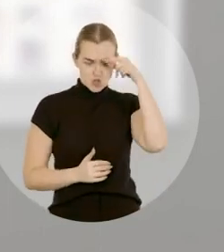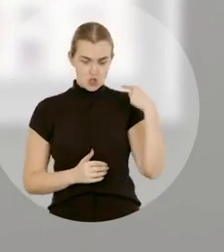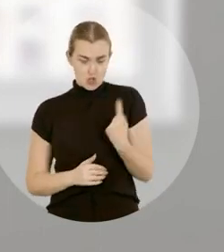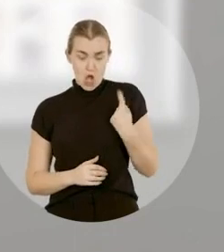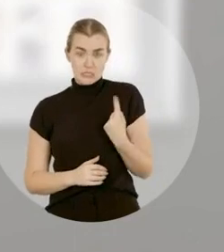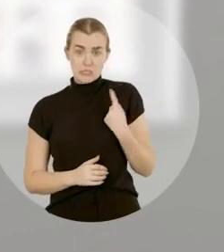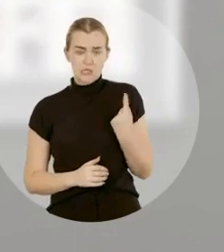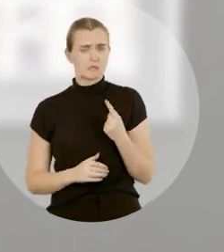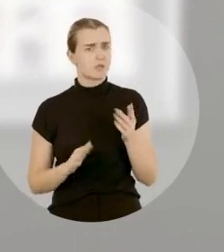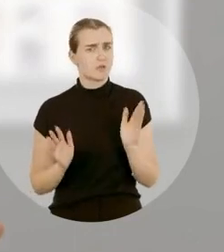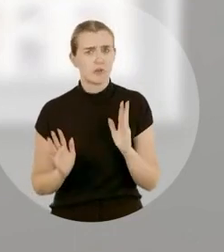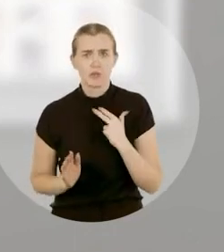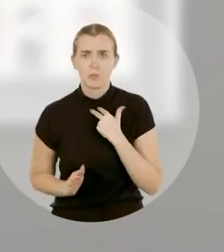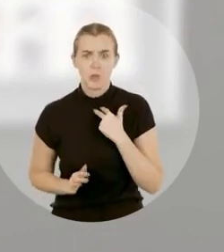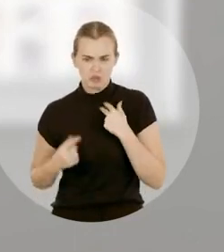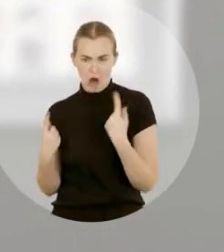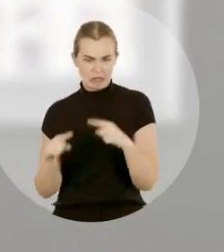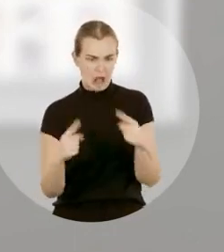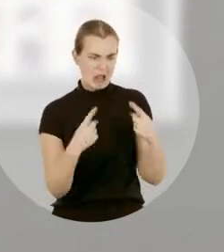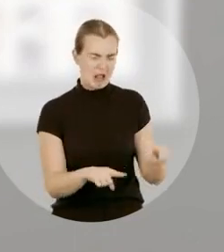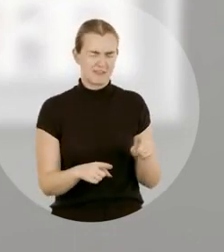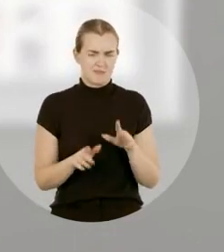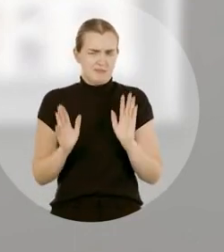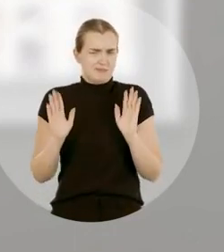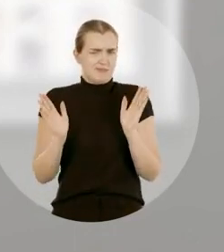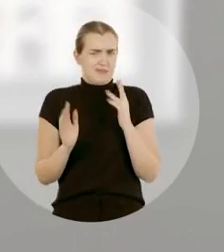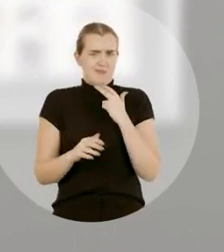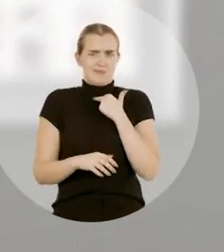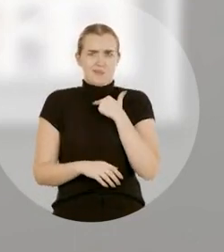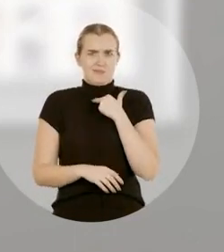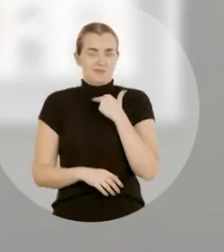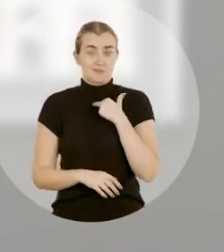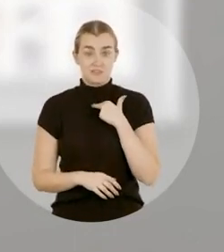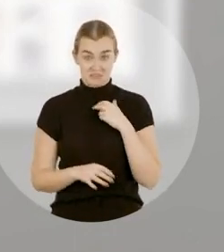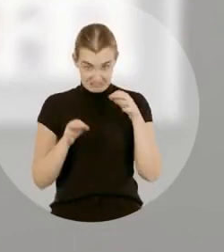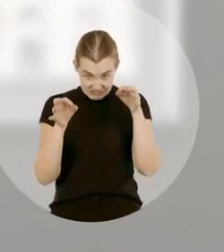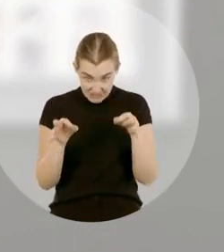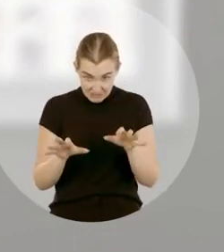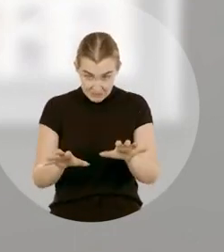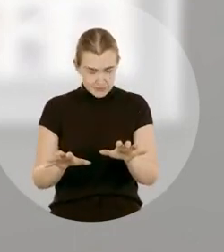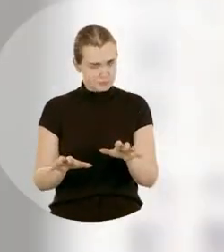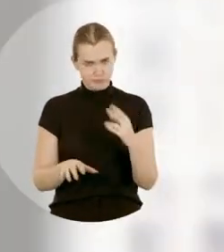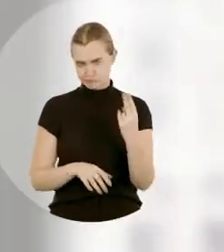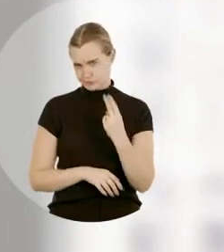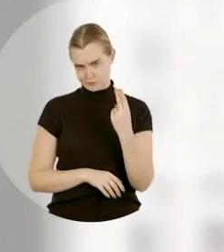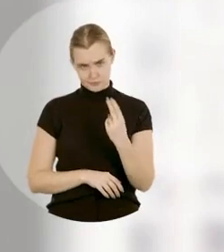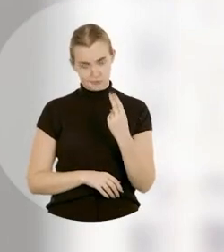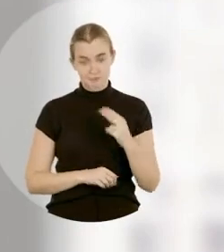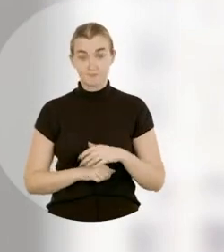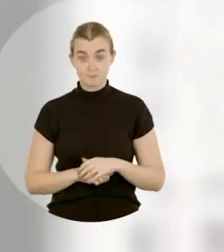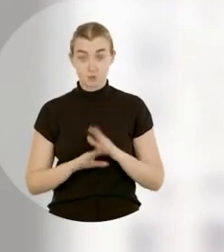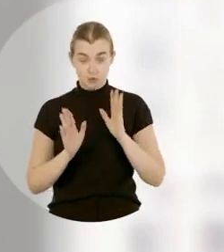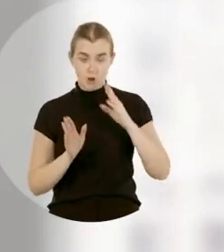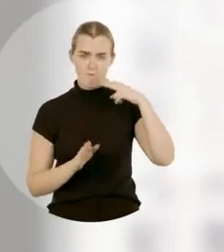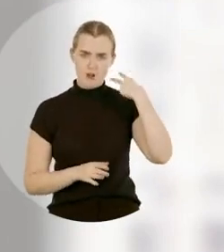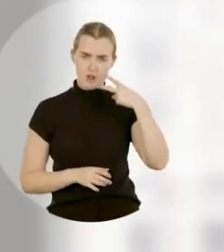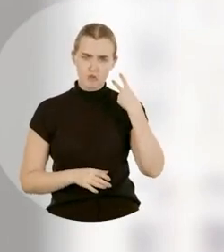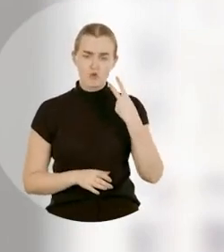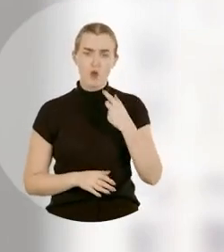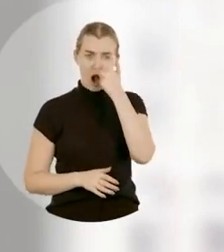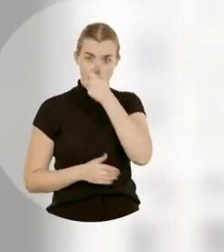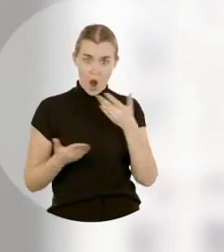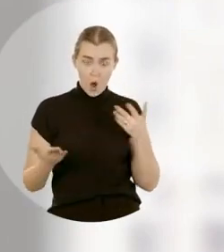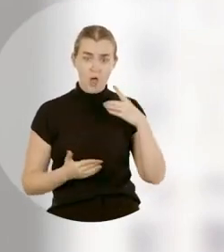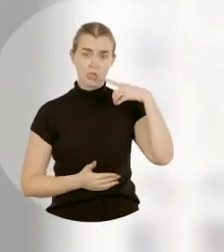governa sozinho, não pode ser contra tudo e contra todos. Isso não dá certo. Eu fui vereador, sou